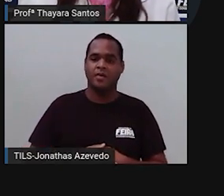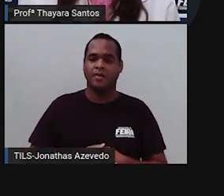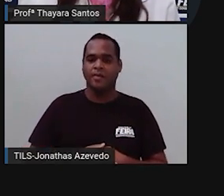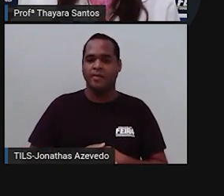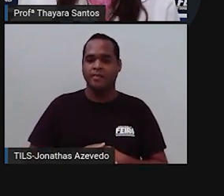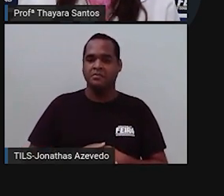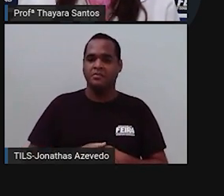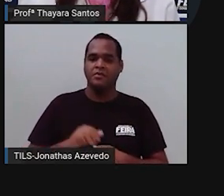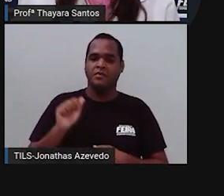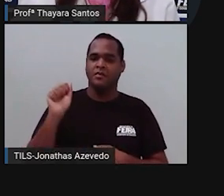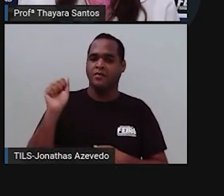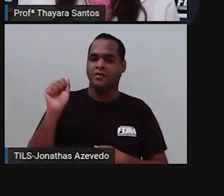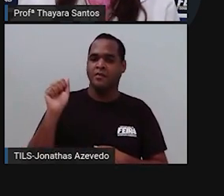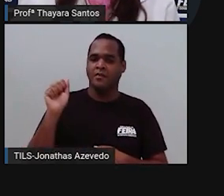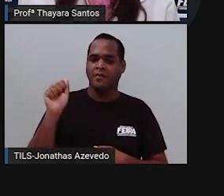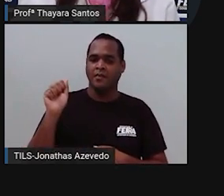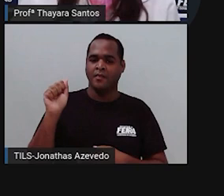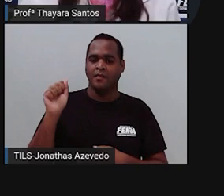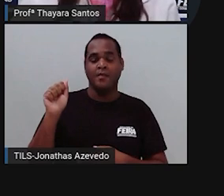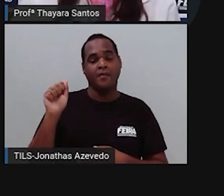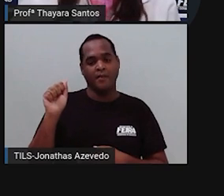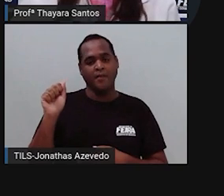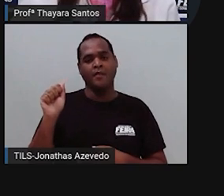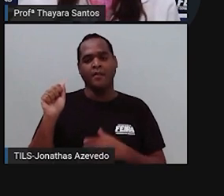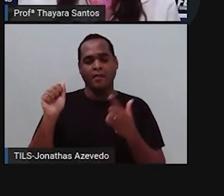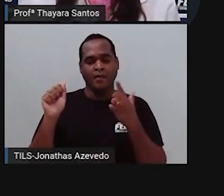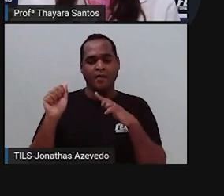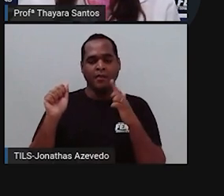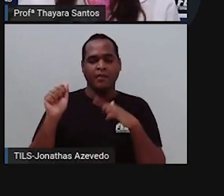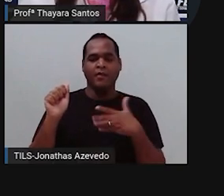Ó, deixa eu clicar nessa. Também tem A.